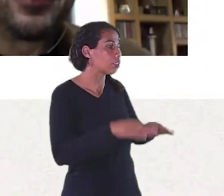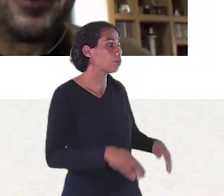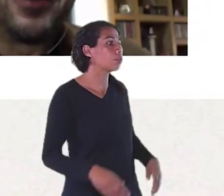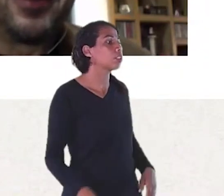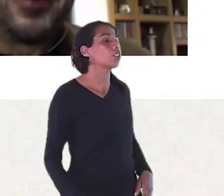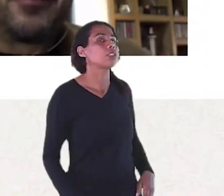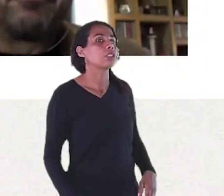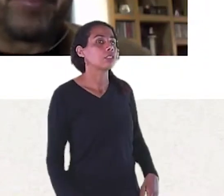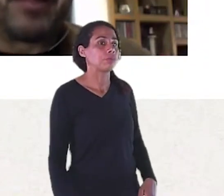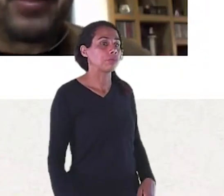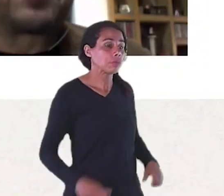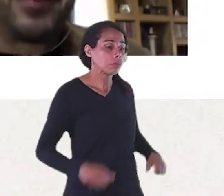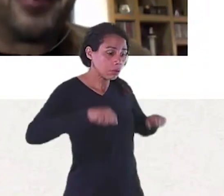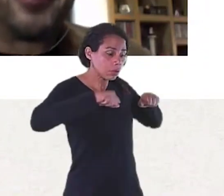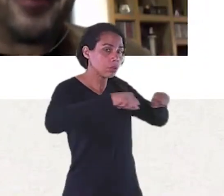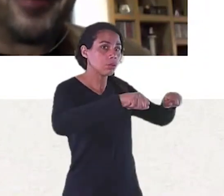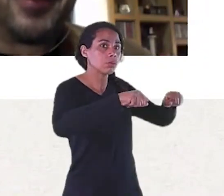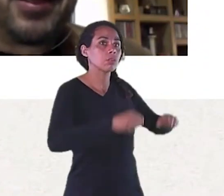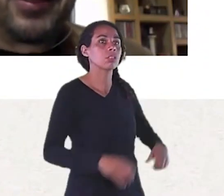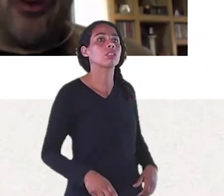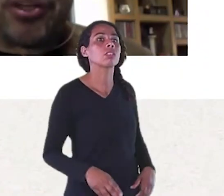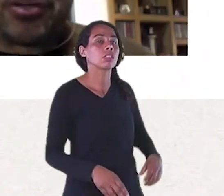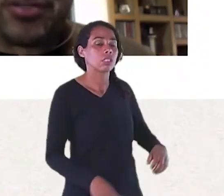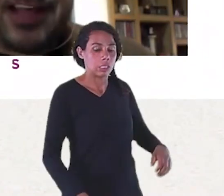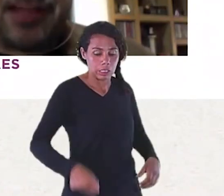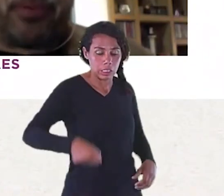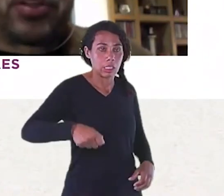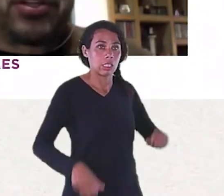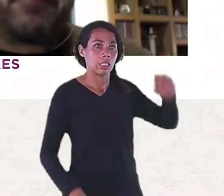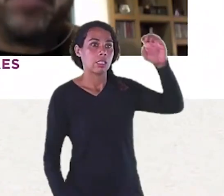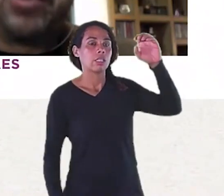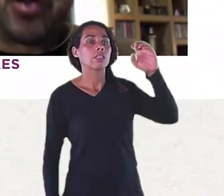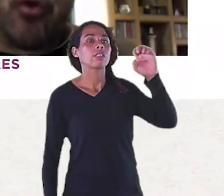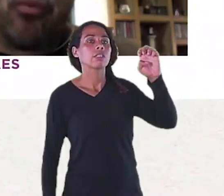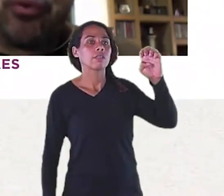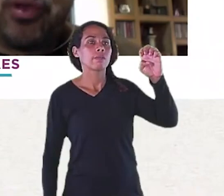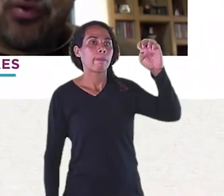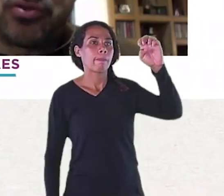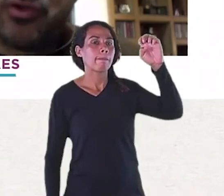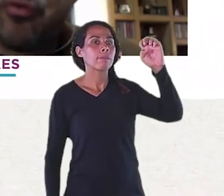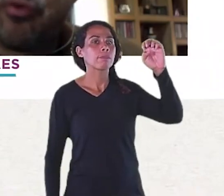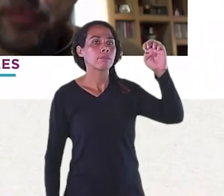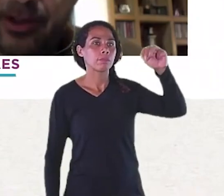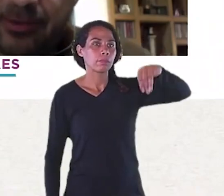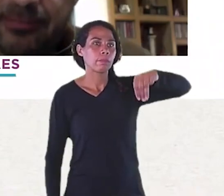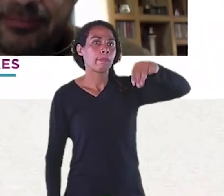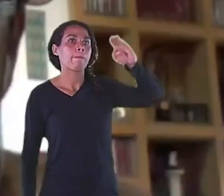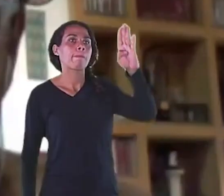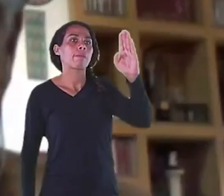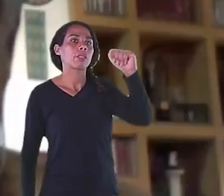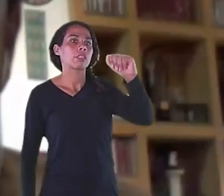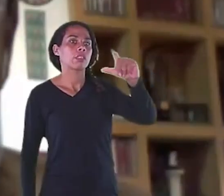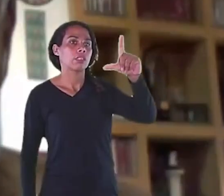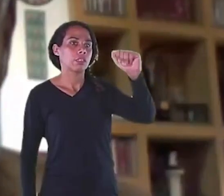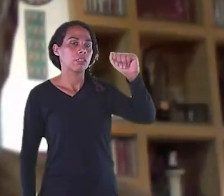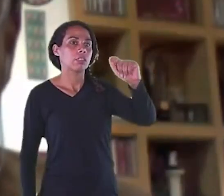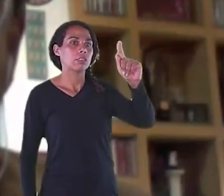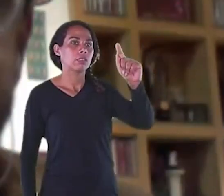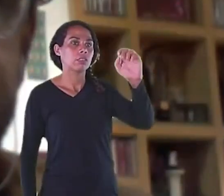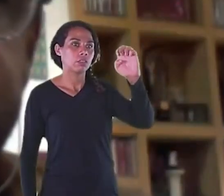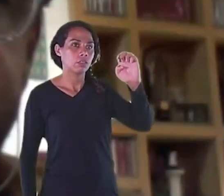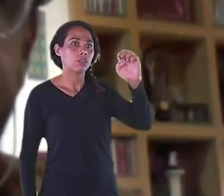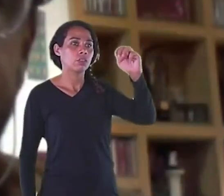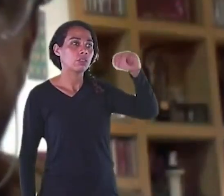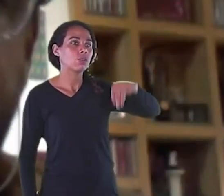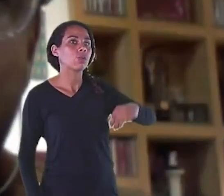Fábio Moreira Parabéns para ele Lógico que design Pode melhorar o mundo E construir um mundo melhor Isso não tenha dúvida